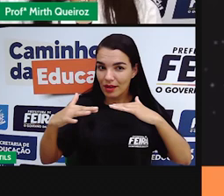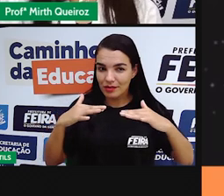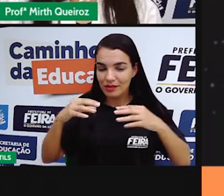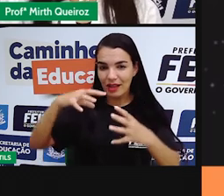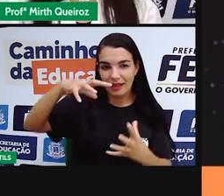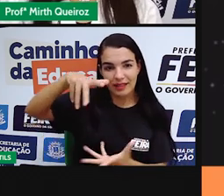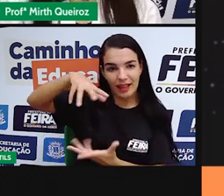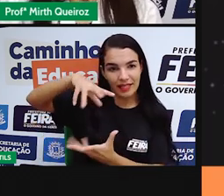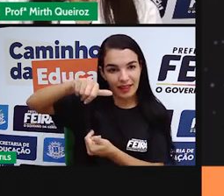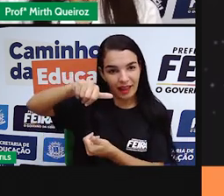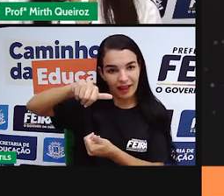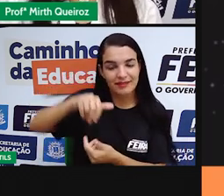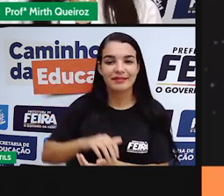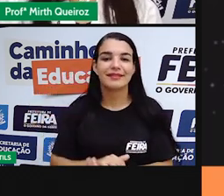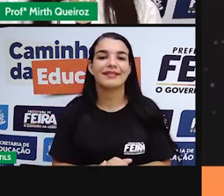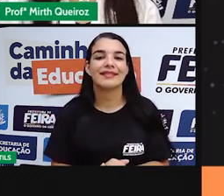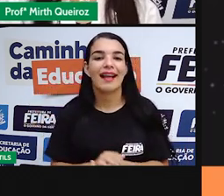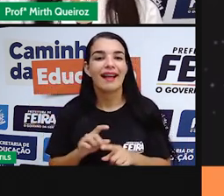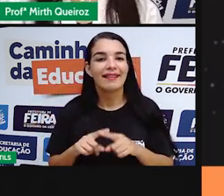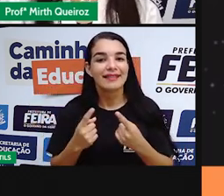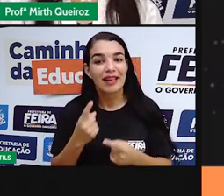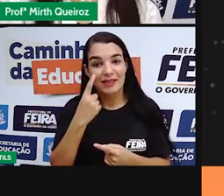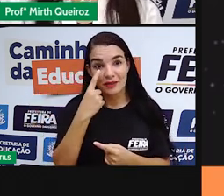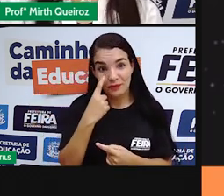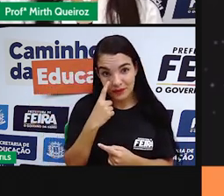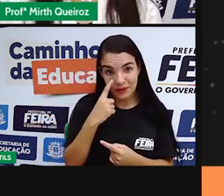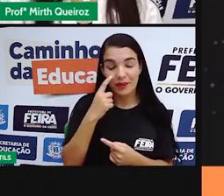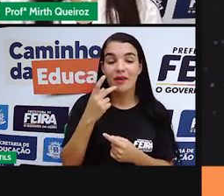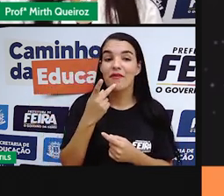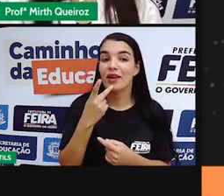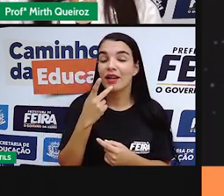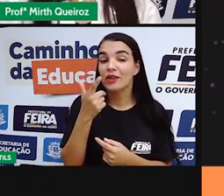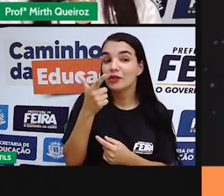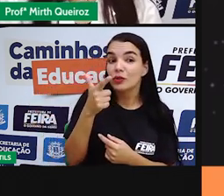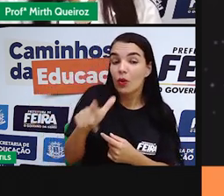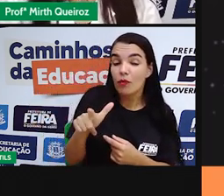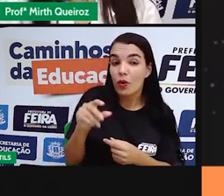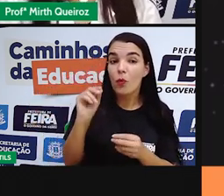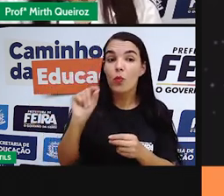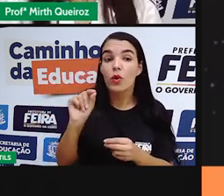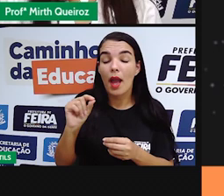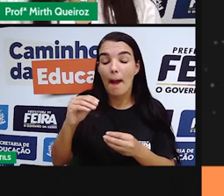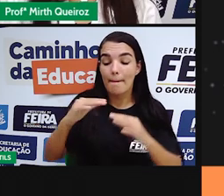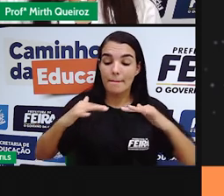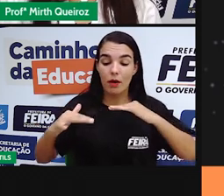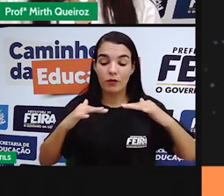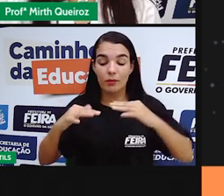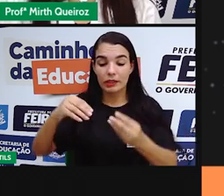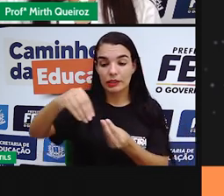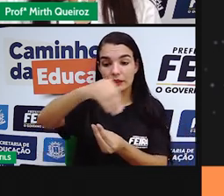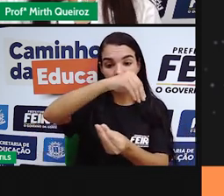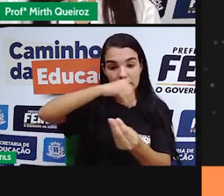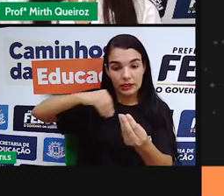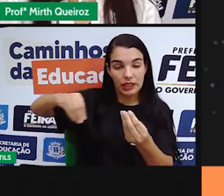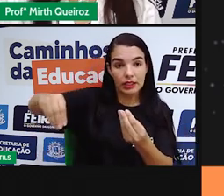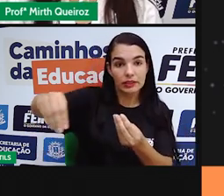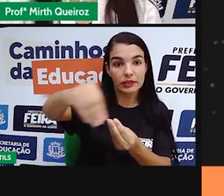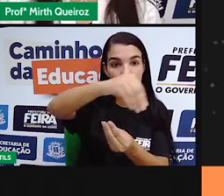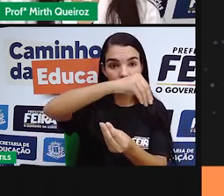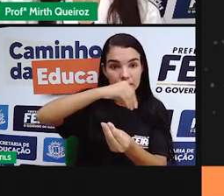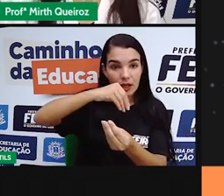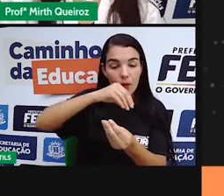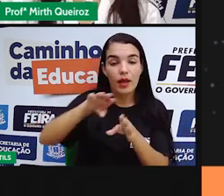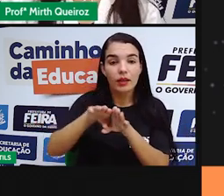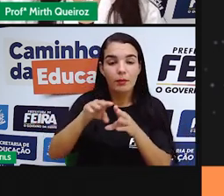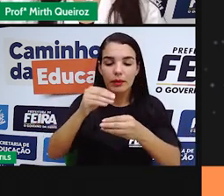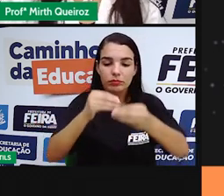os movimentos da Terra. E aí nós vamos revisar o movimento de translação da Terra e as estações do ano, que também nós